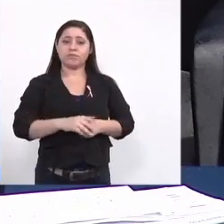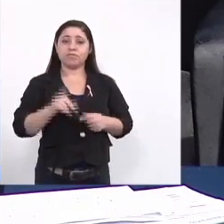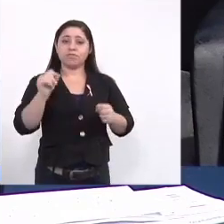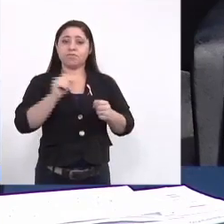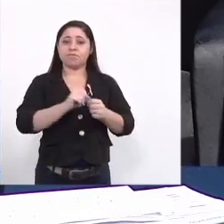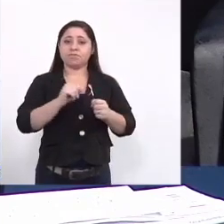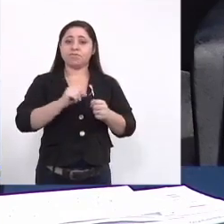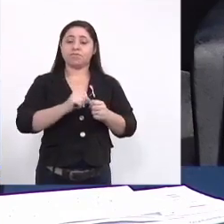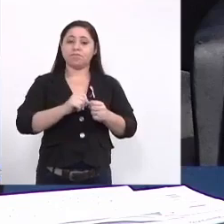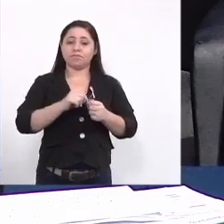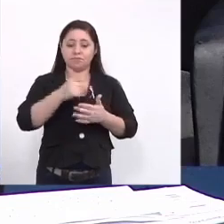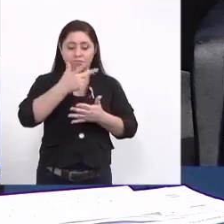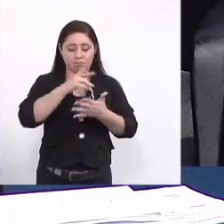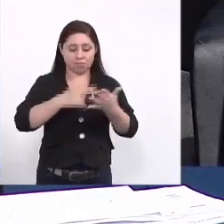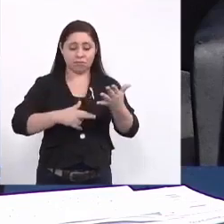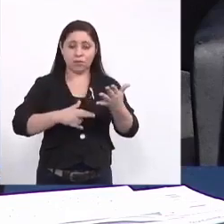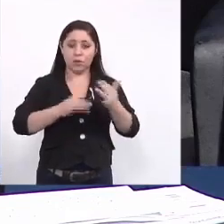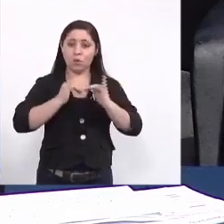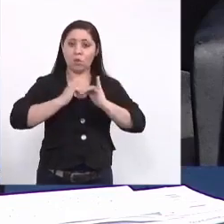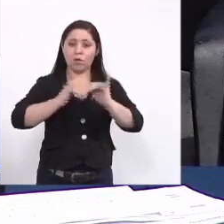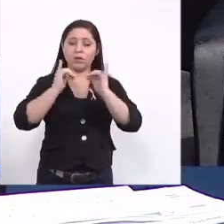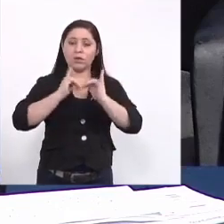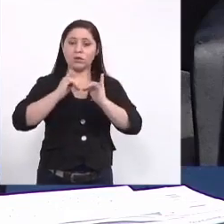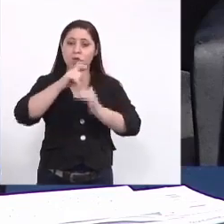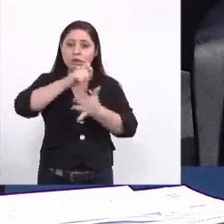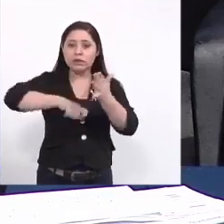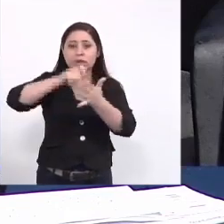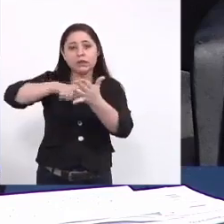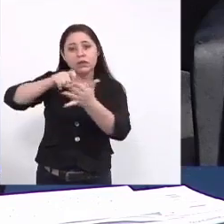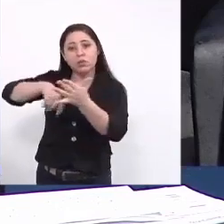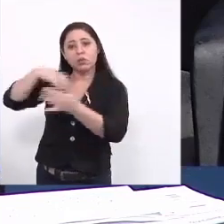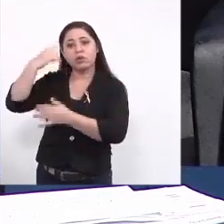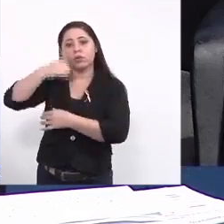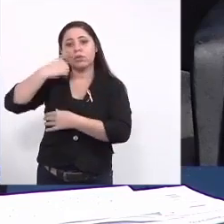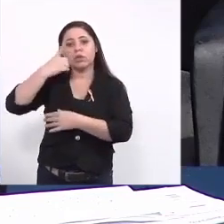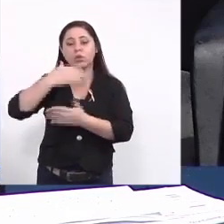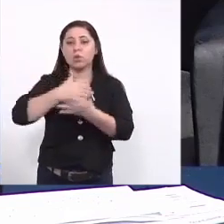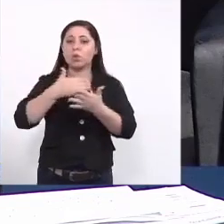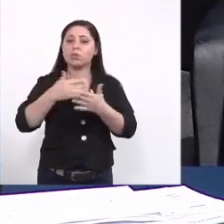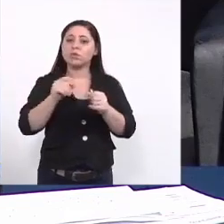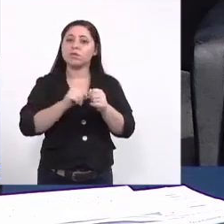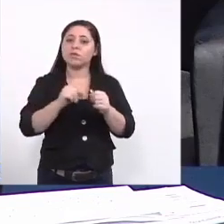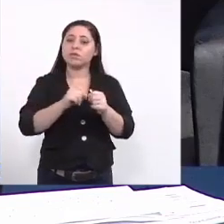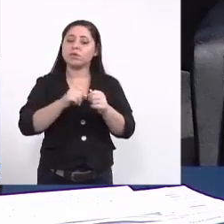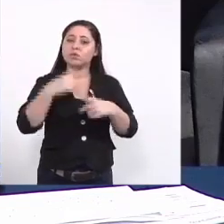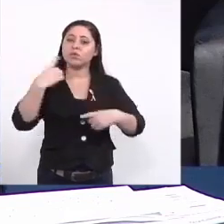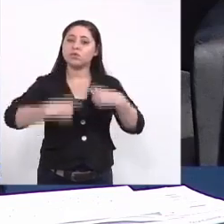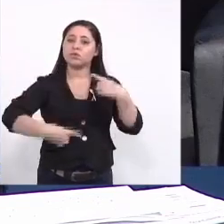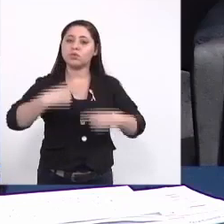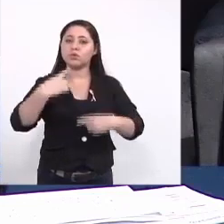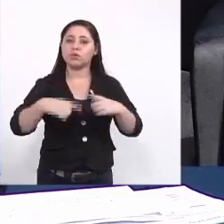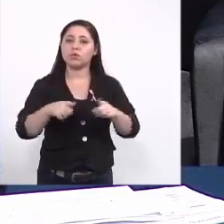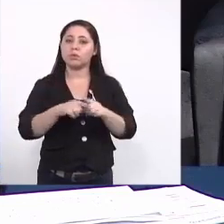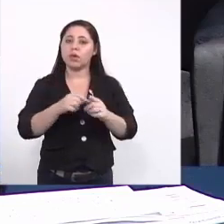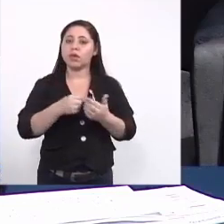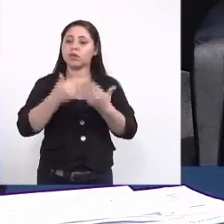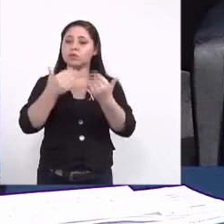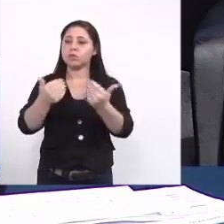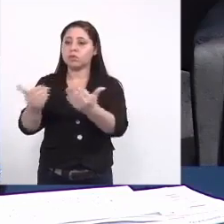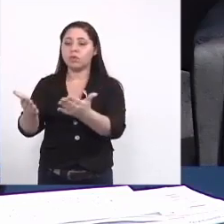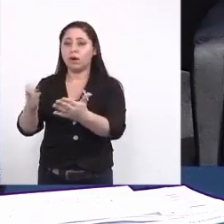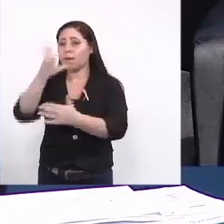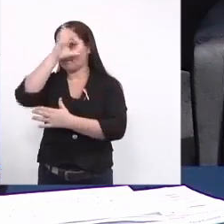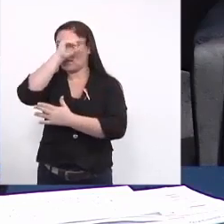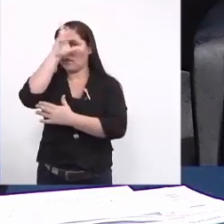comunicado com a assinatura dos deputados e começar a fazer esse debate fazer esse encaminhamento